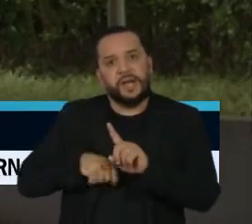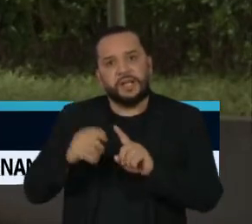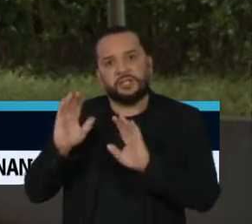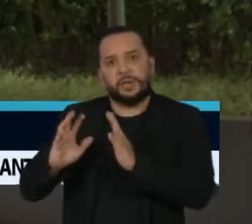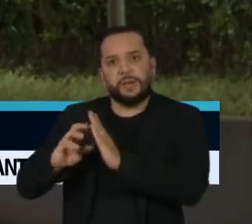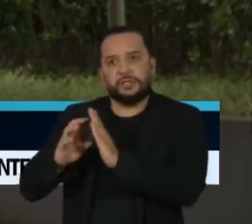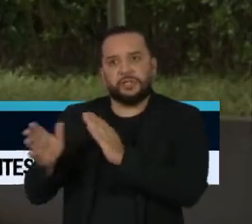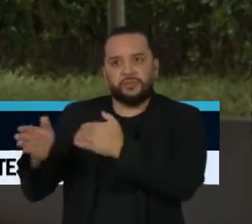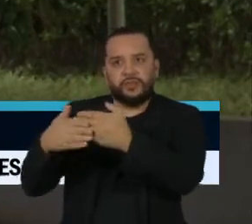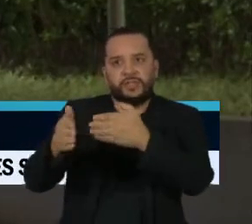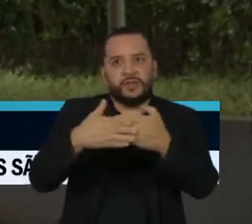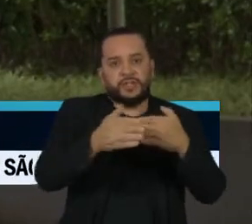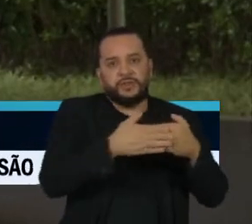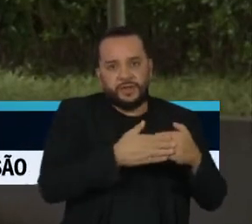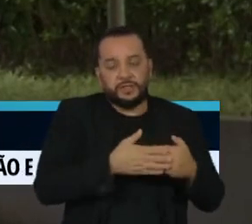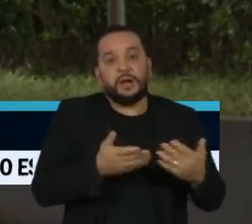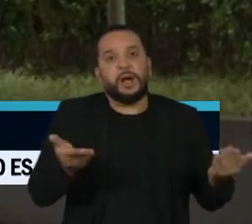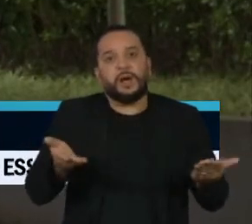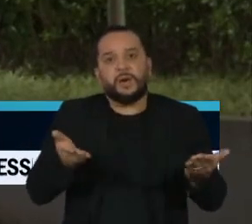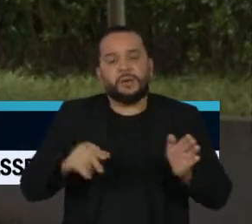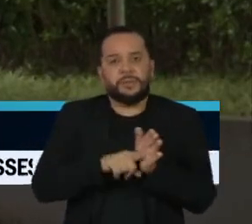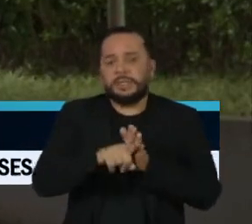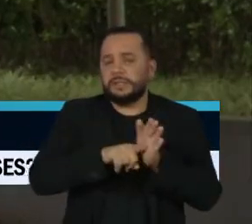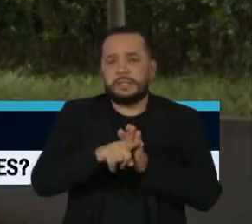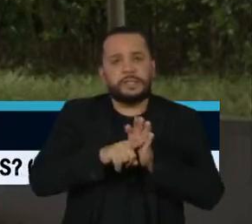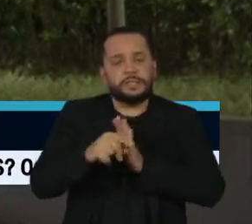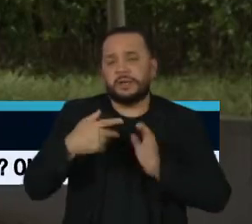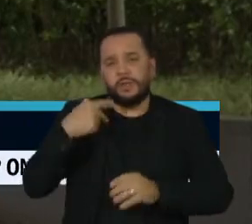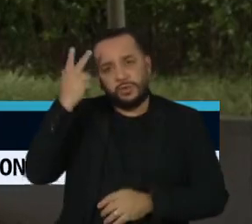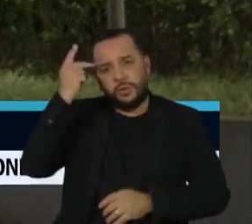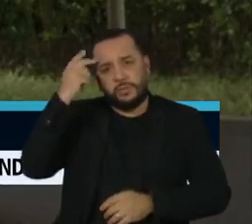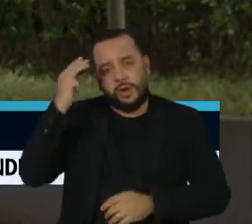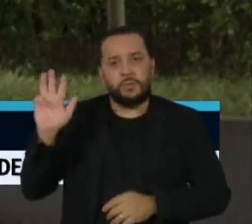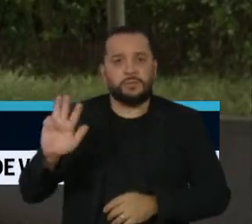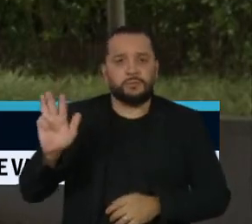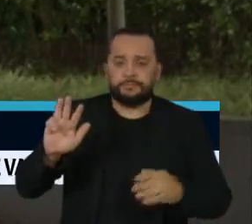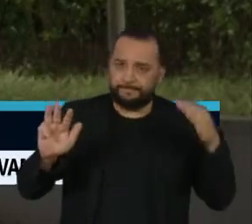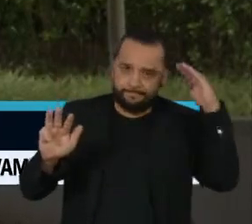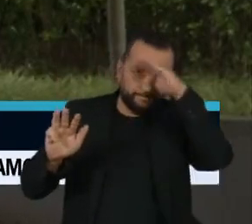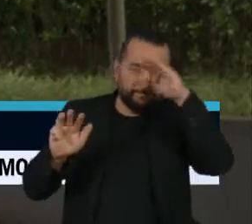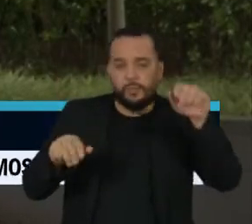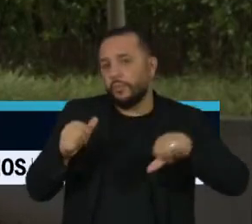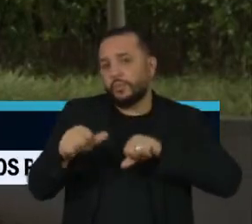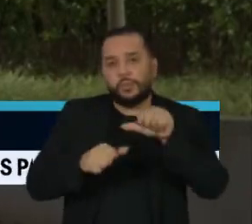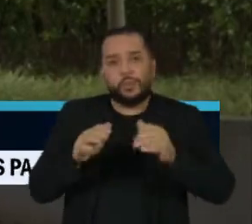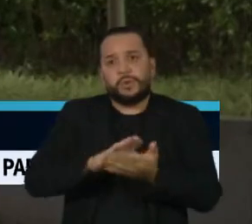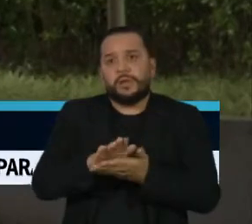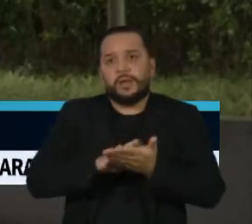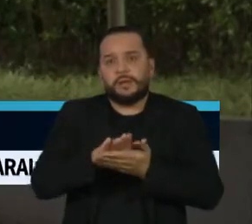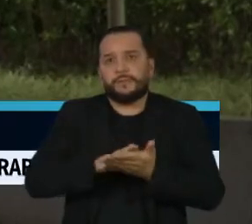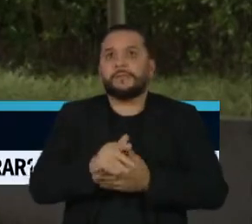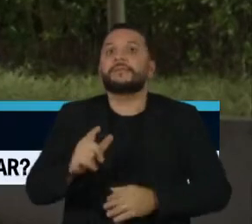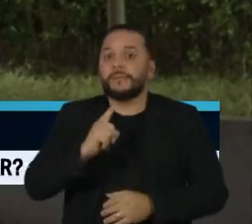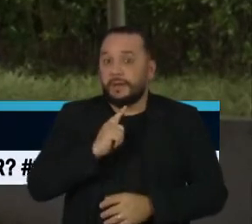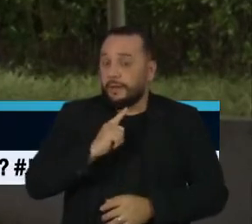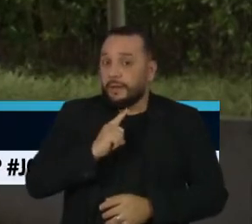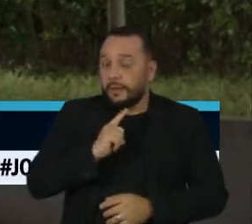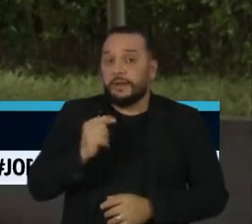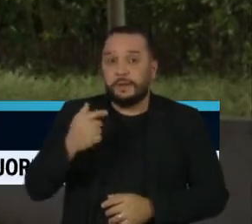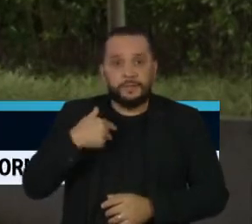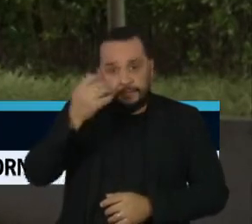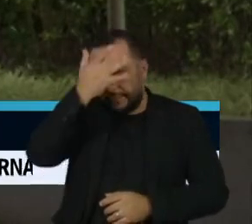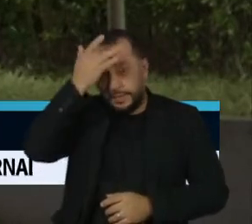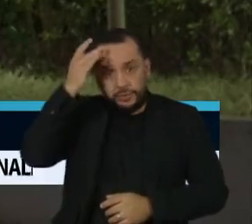pesquisas indicam um cenário estagnado, sem nenhuma mudança significativa. Com isso, nomes que se colocam fora da